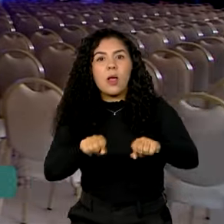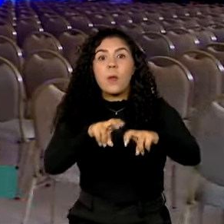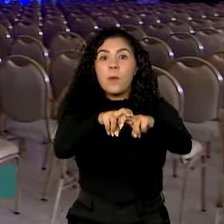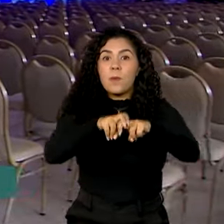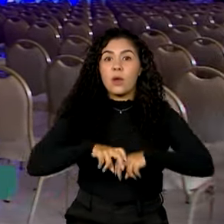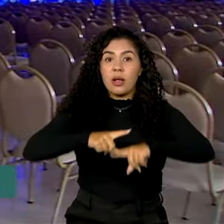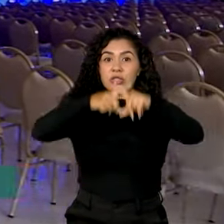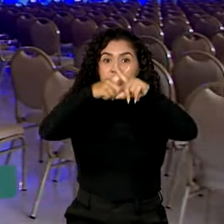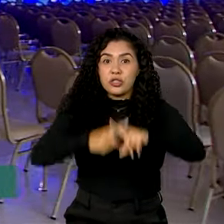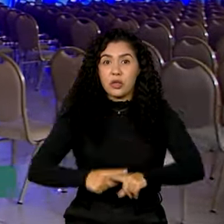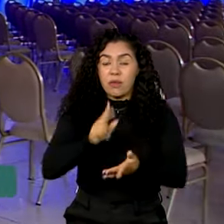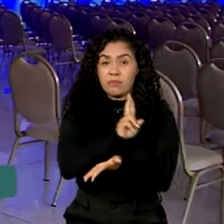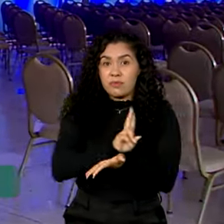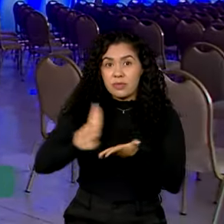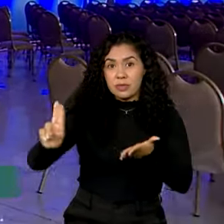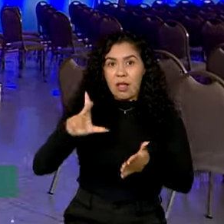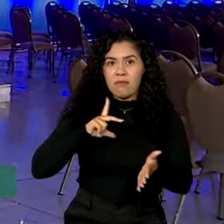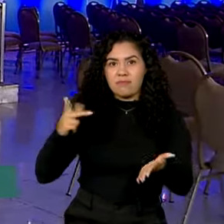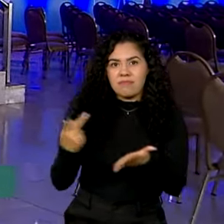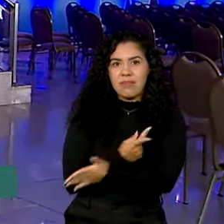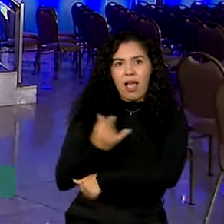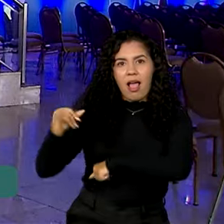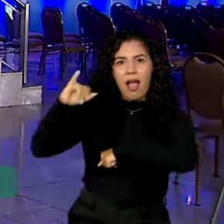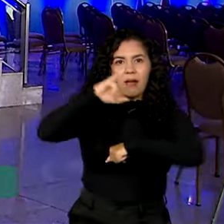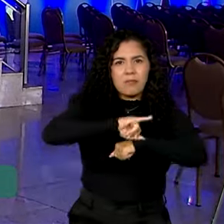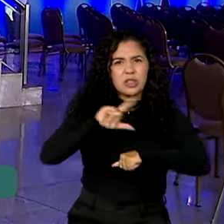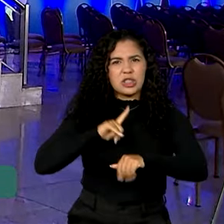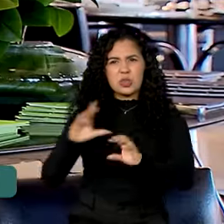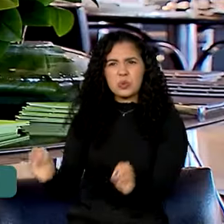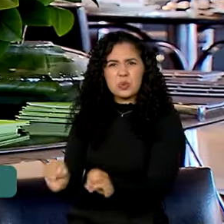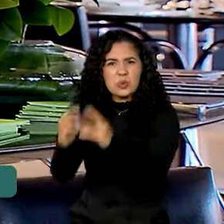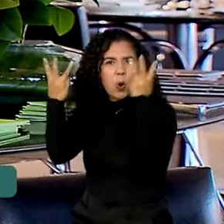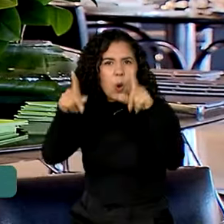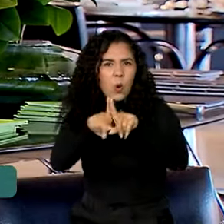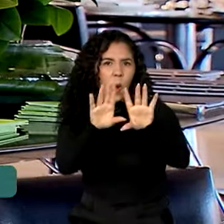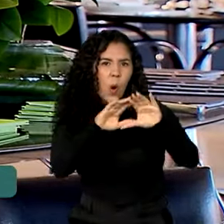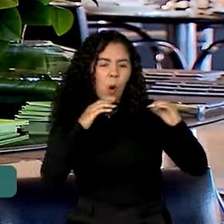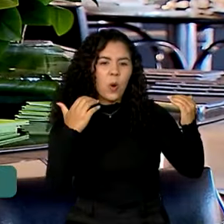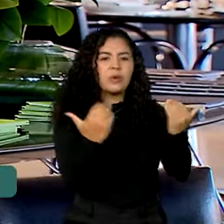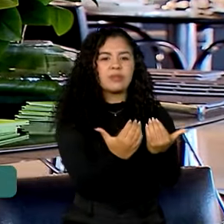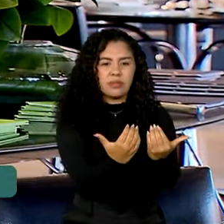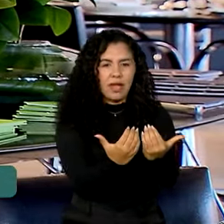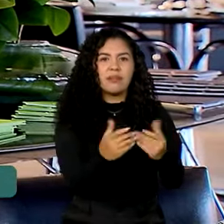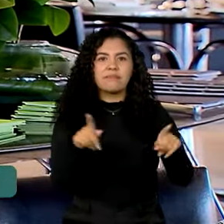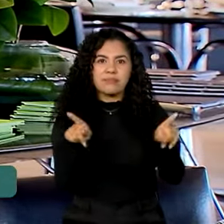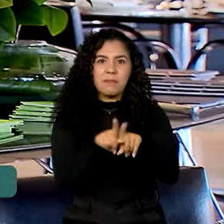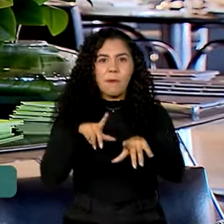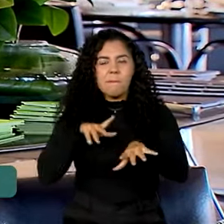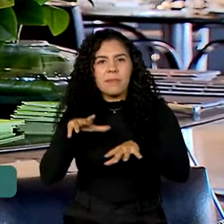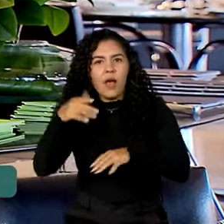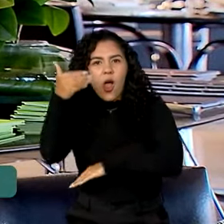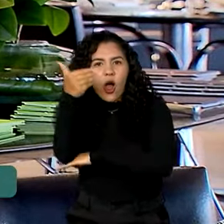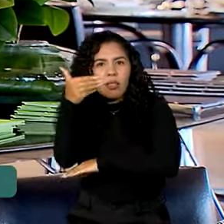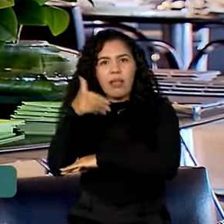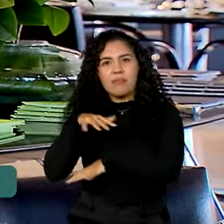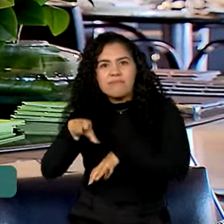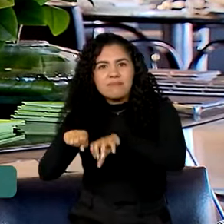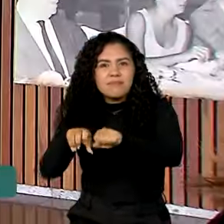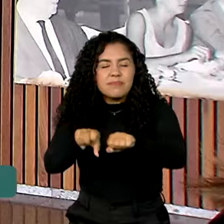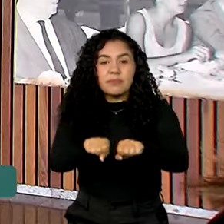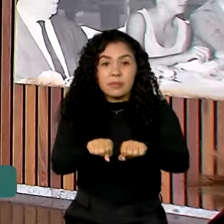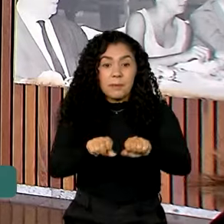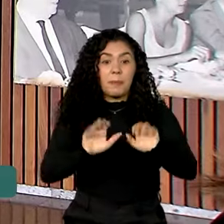brasileiros, que acontecem na capital. Shows e congressos também contribuem para o aumento da ocupação do estabelecimento.